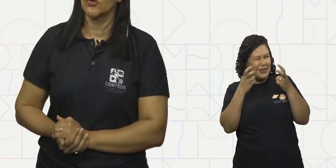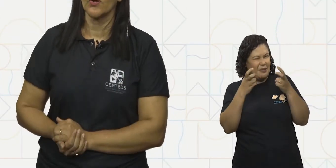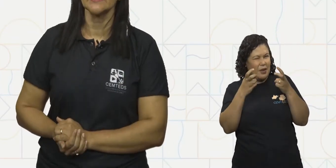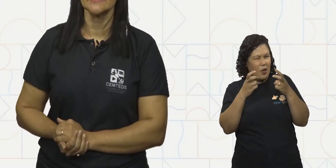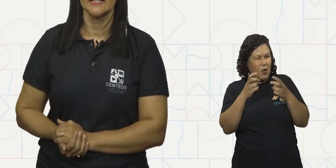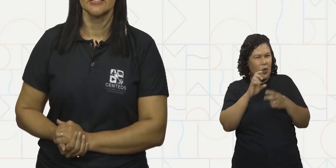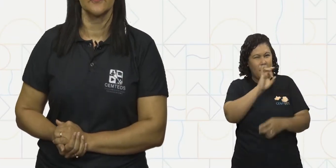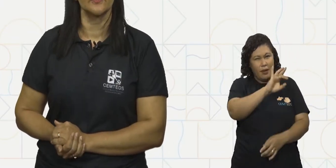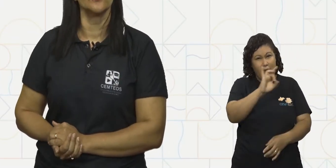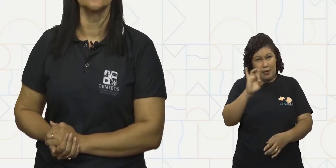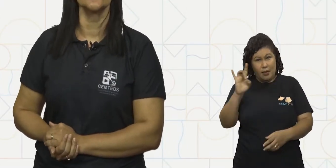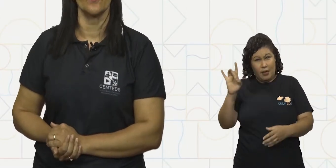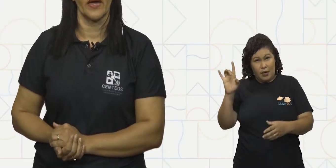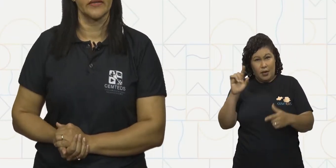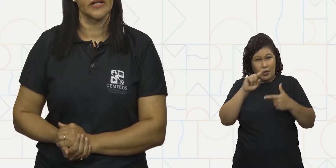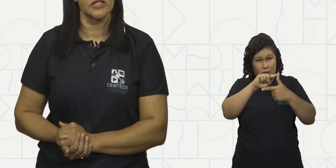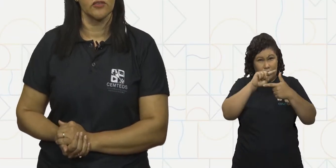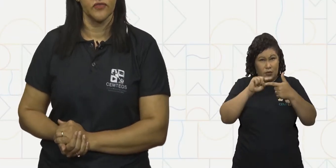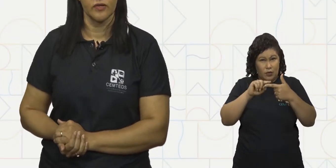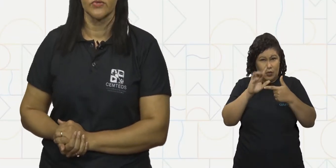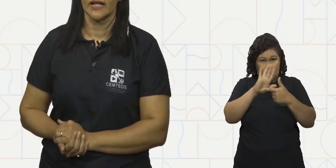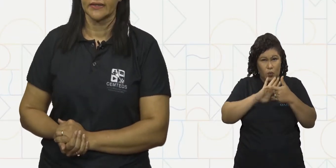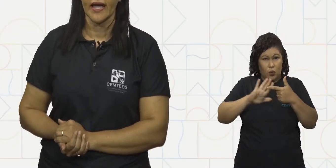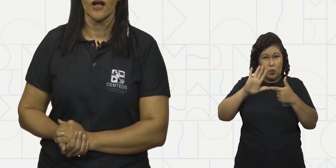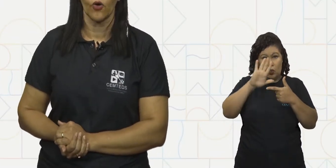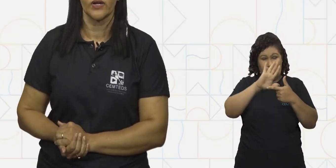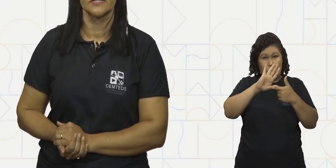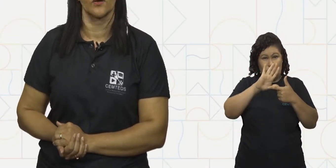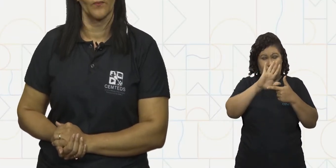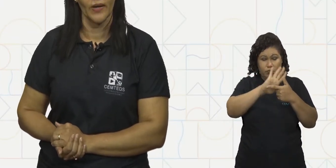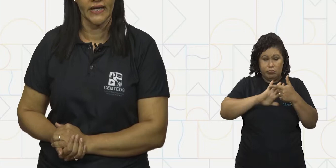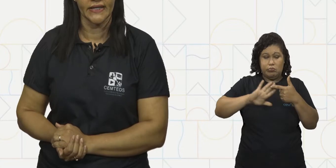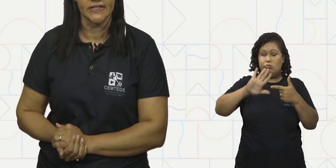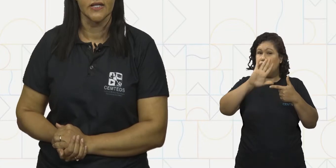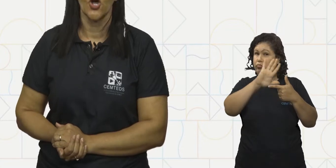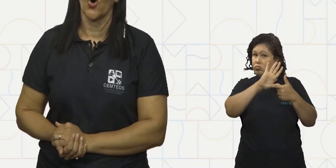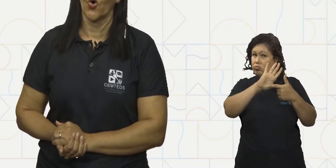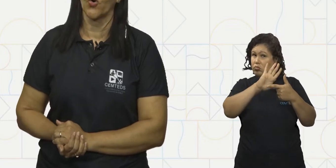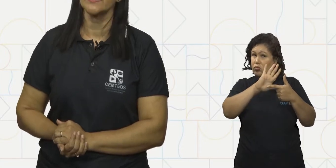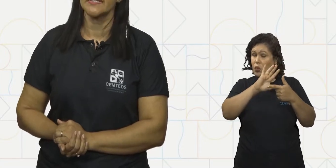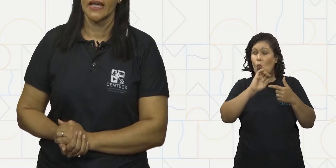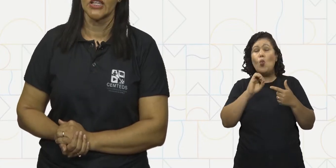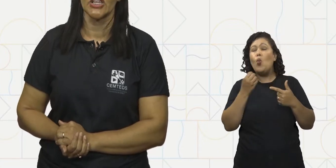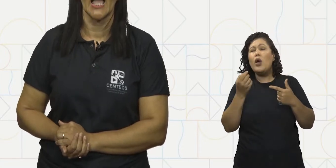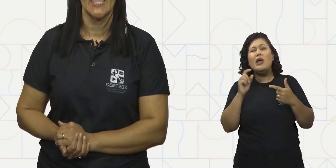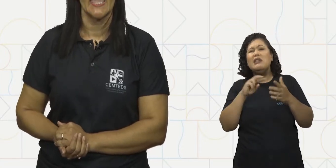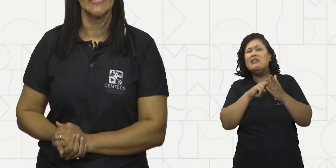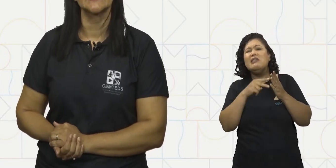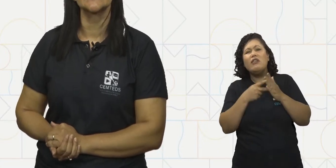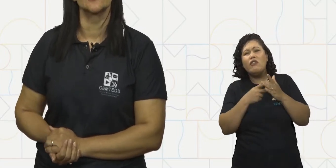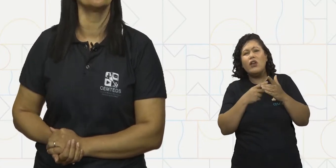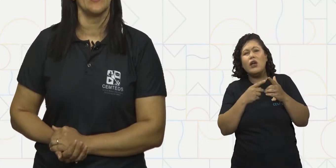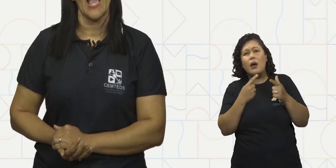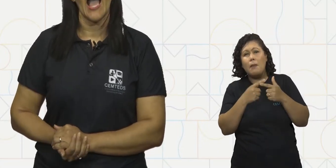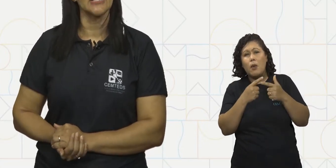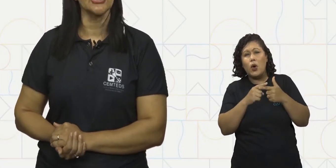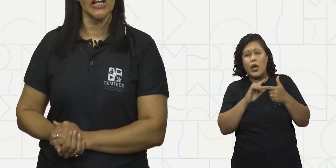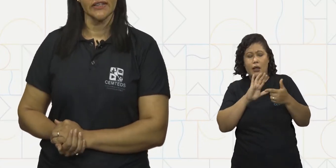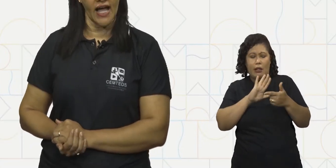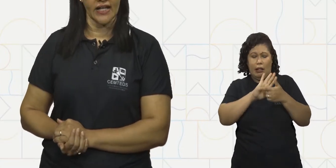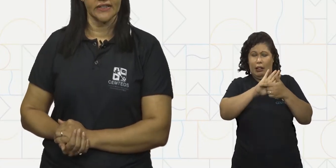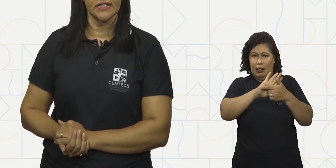que todas essas figuras geométricas que vimos até agora são planas? Ou seja, elas são